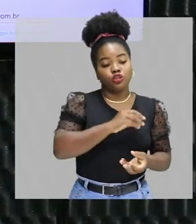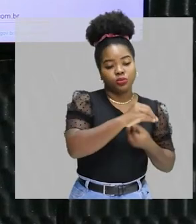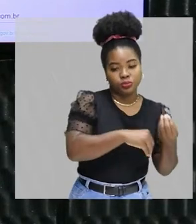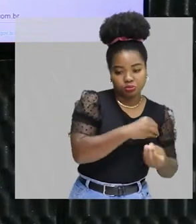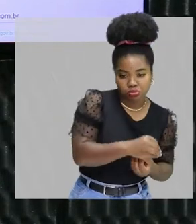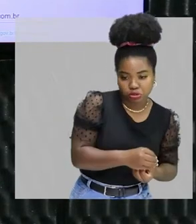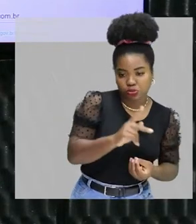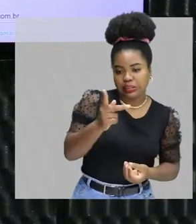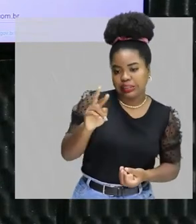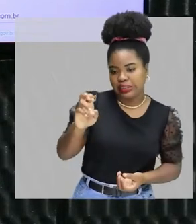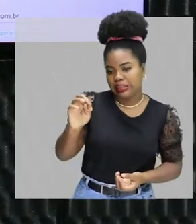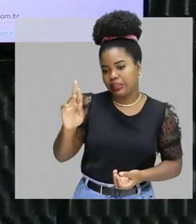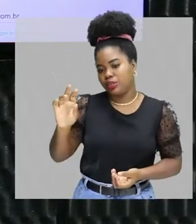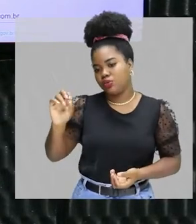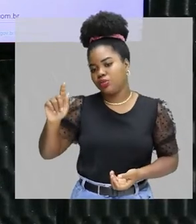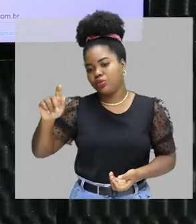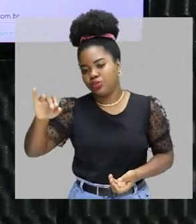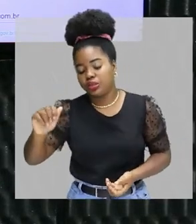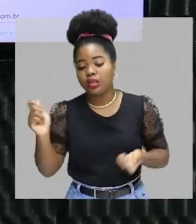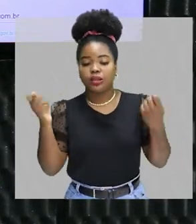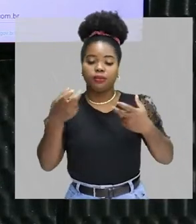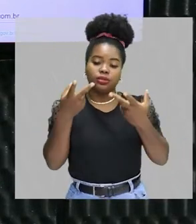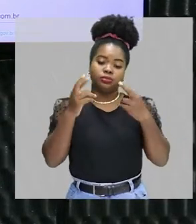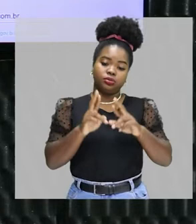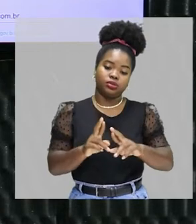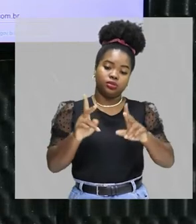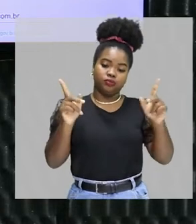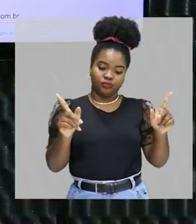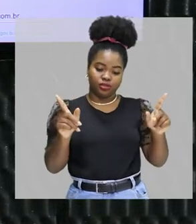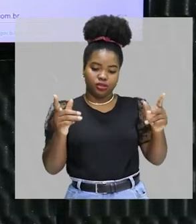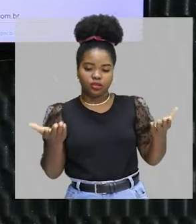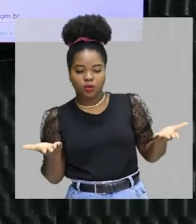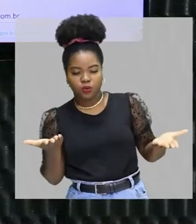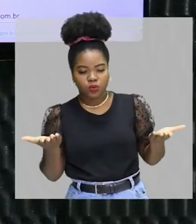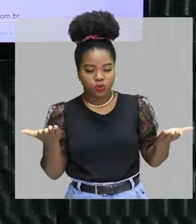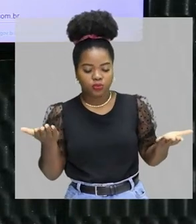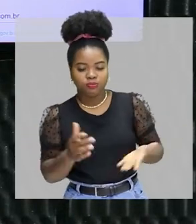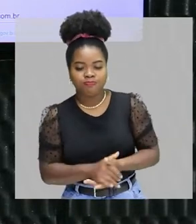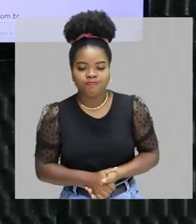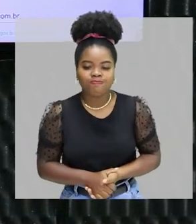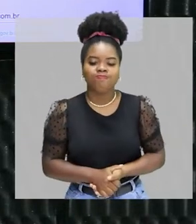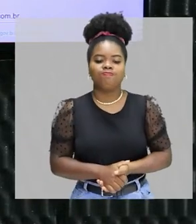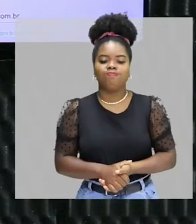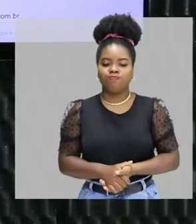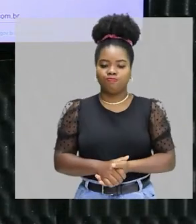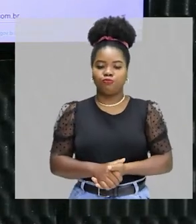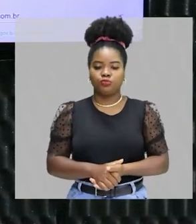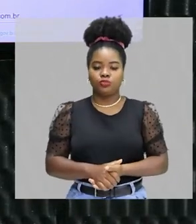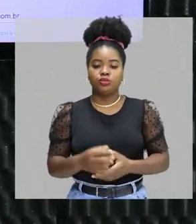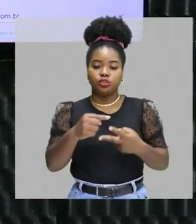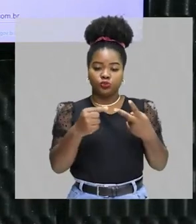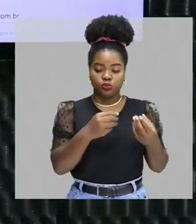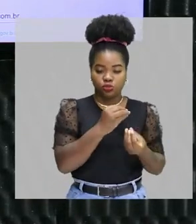certo? Então, eu consigo perceber, diferenciar os componentes. Nesse caso aqui, são duas